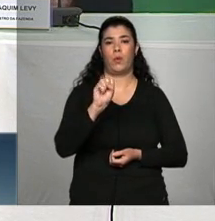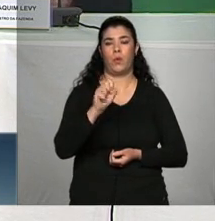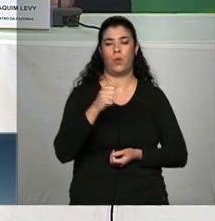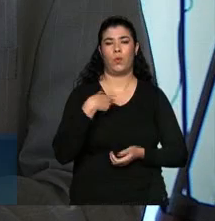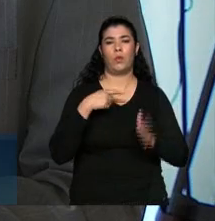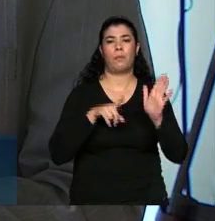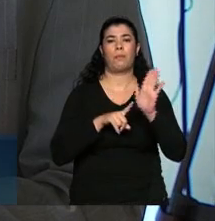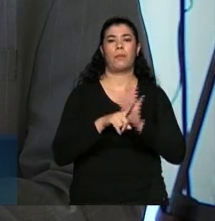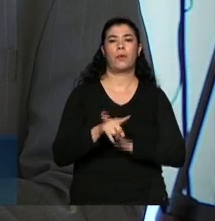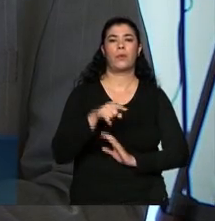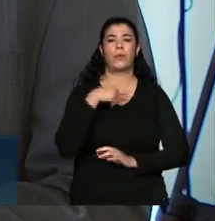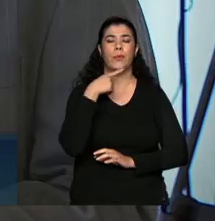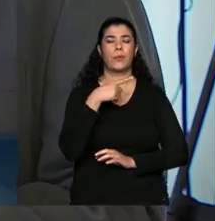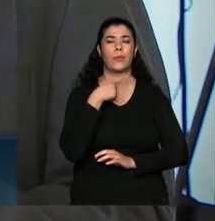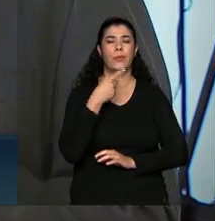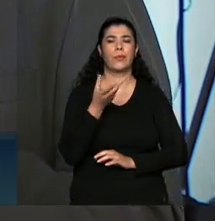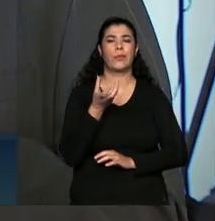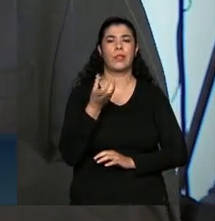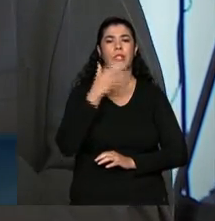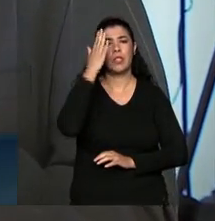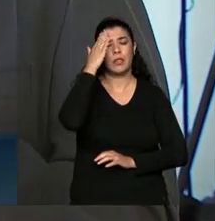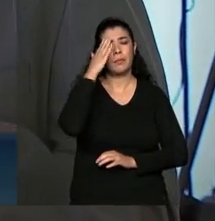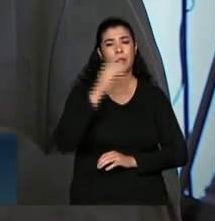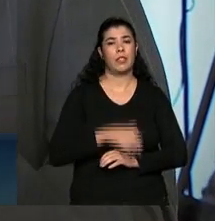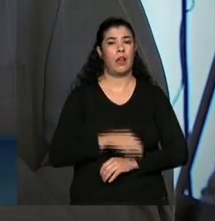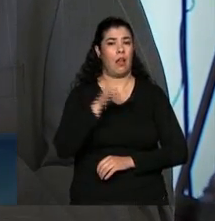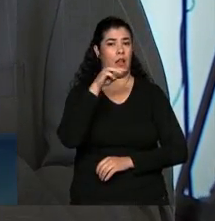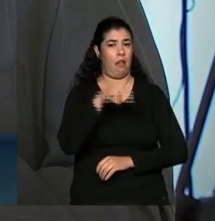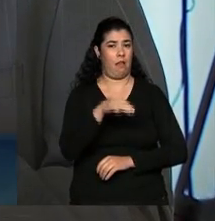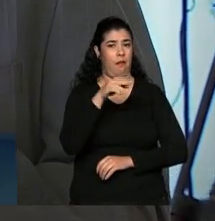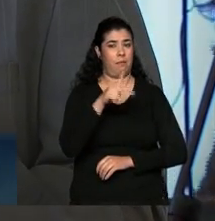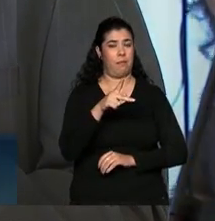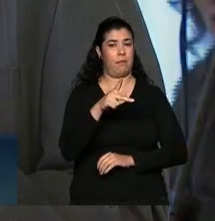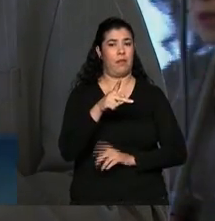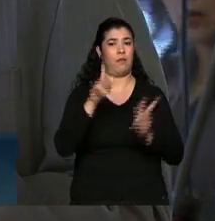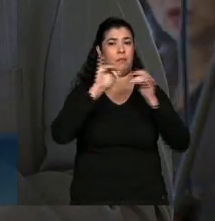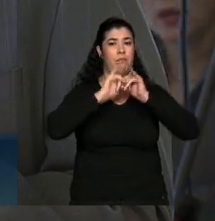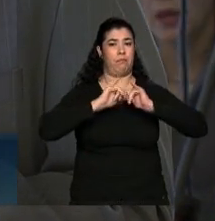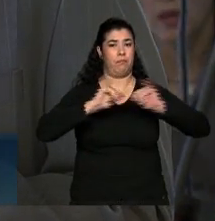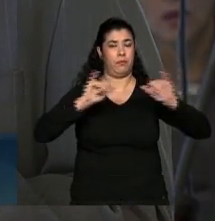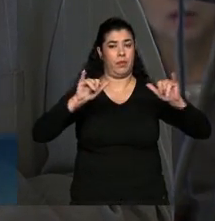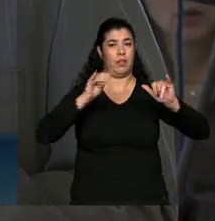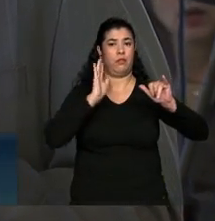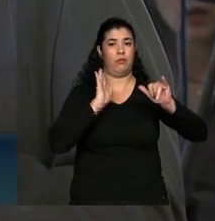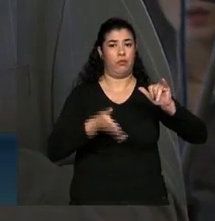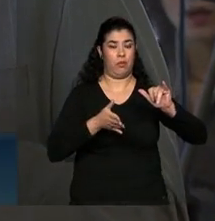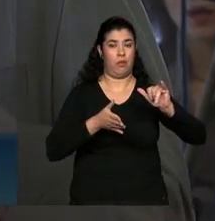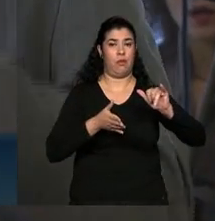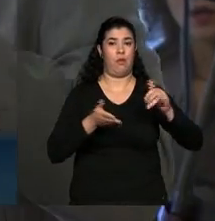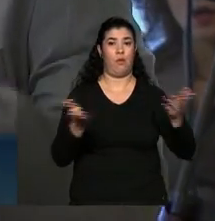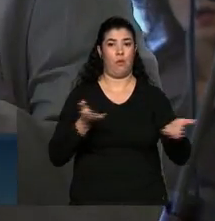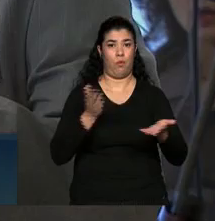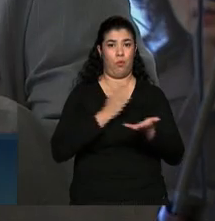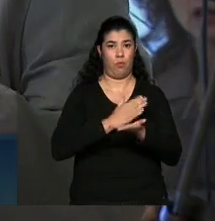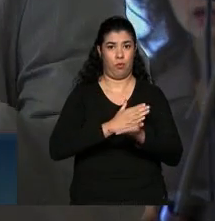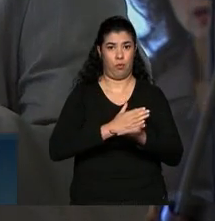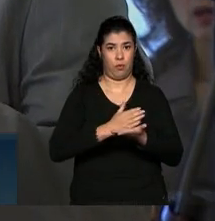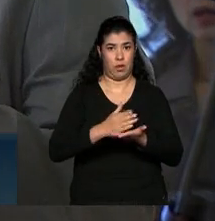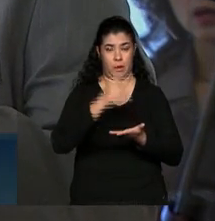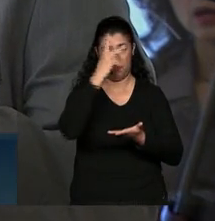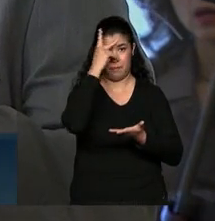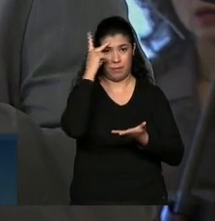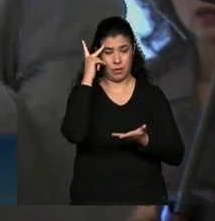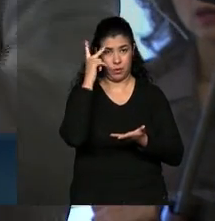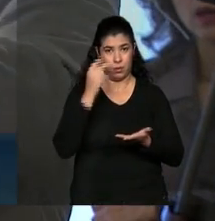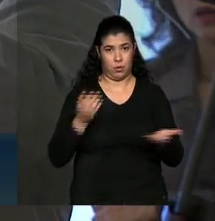queria tirar uma dúvida em relação a medida provisória ela foi publicada hoje passa a valer imediatamente quem hoje tem